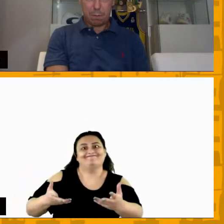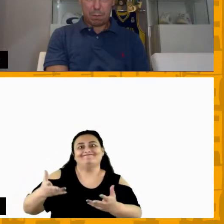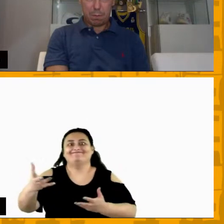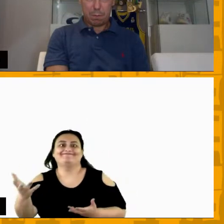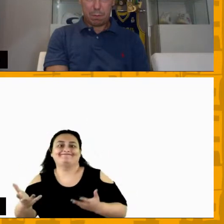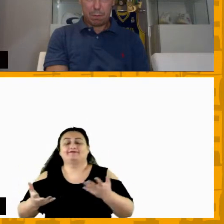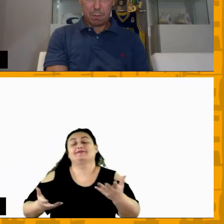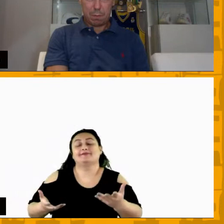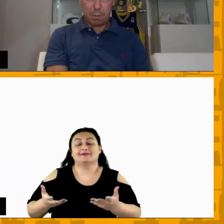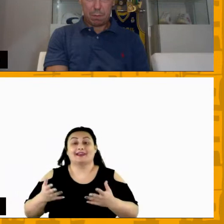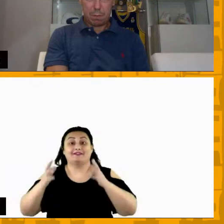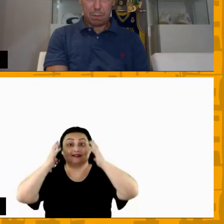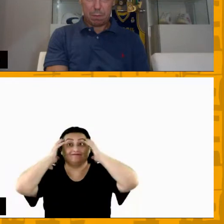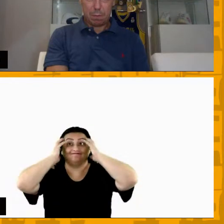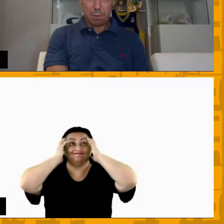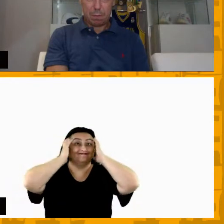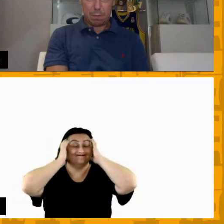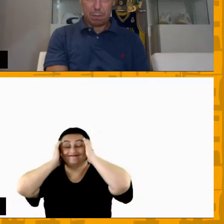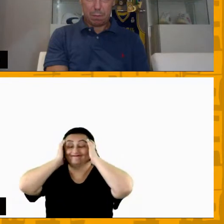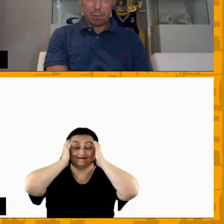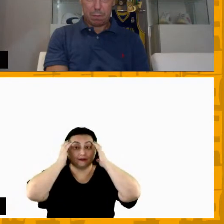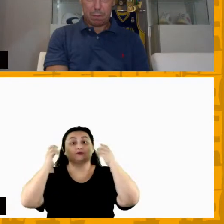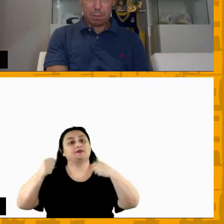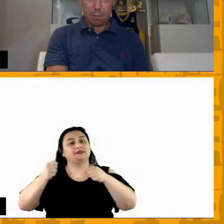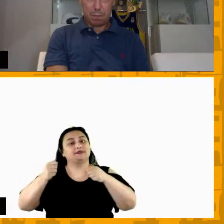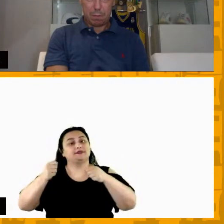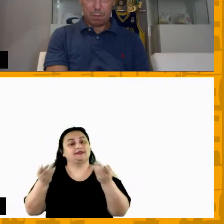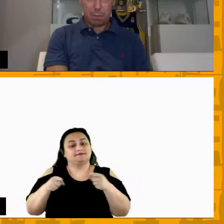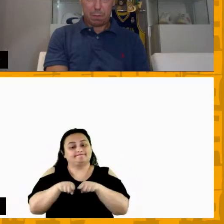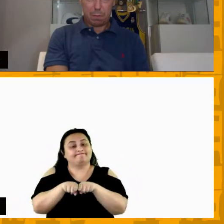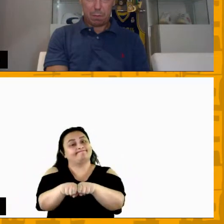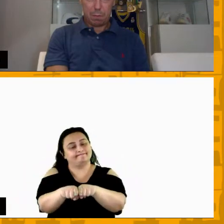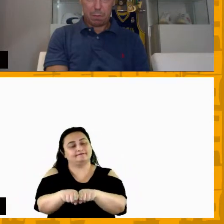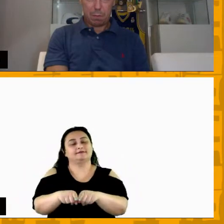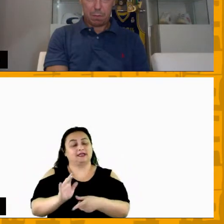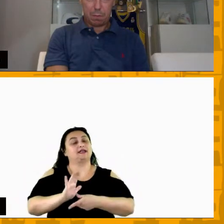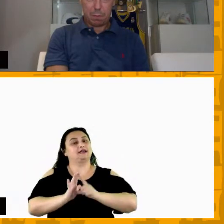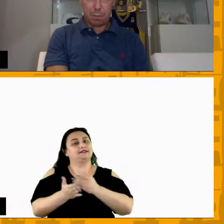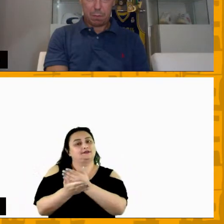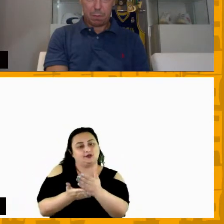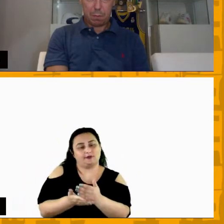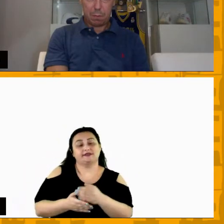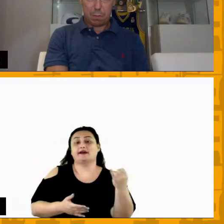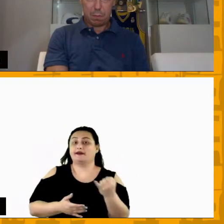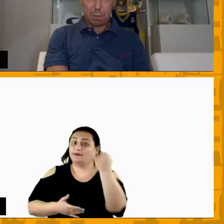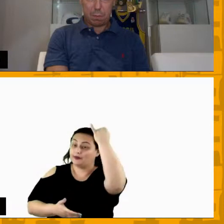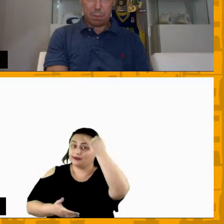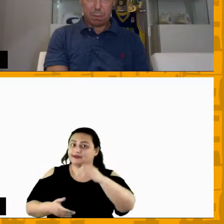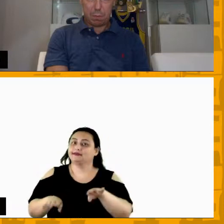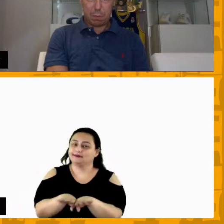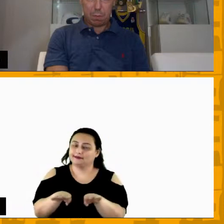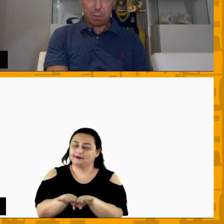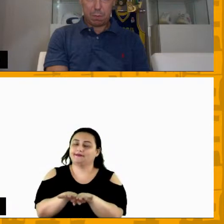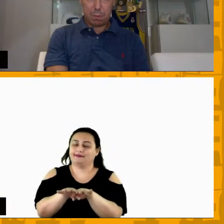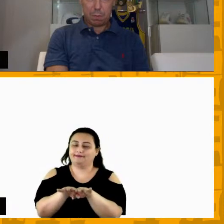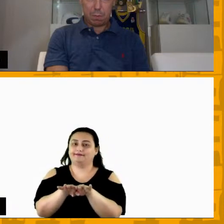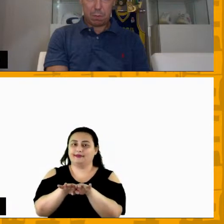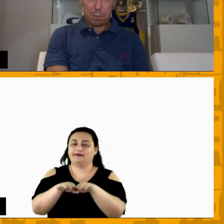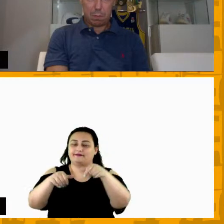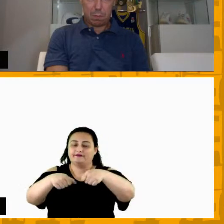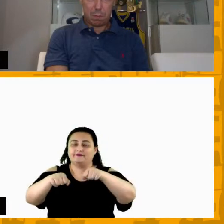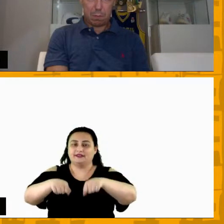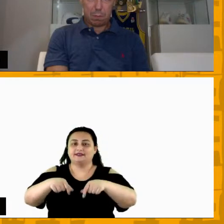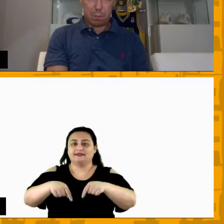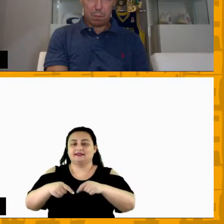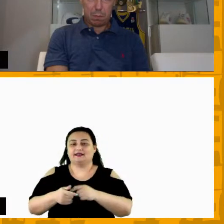técnico então isso também esse alinhamento pré-temporada antes de começar é muito bacana também e a gente faz sempre aqui nas